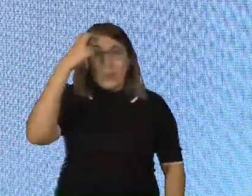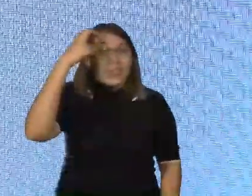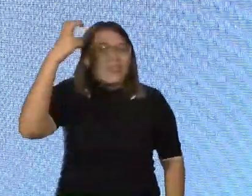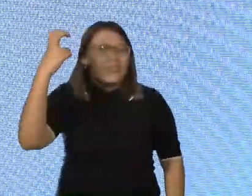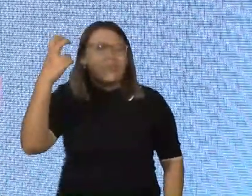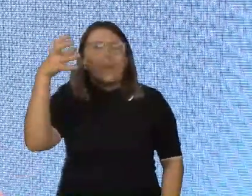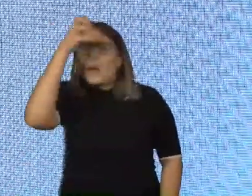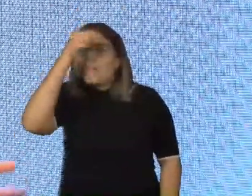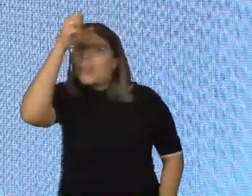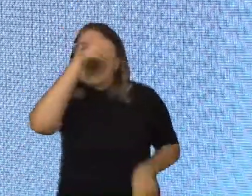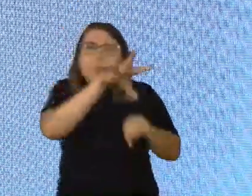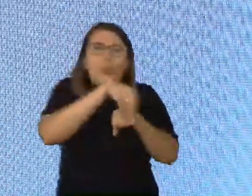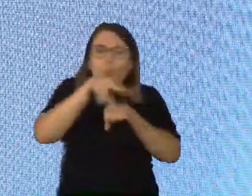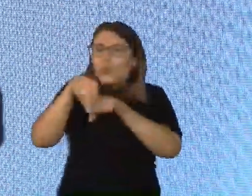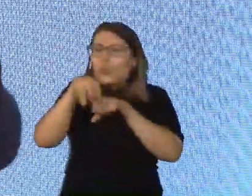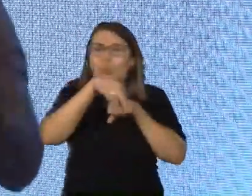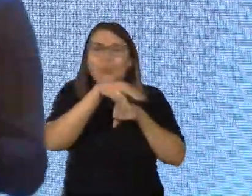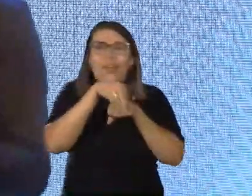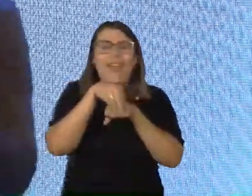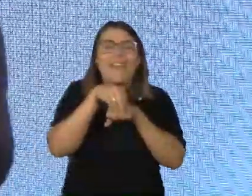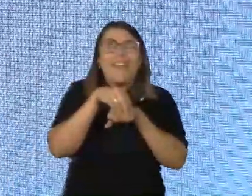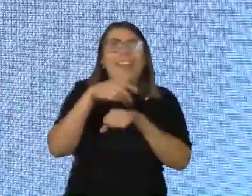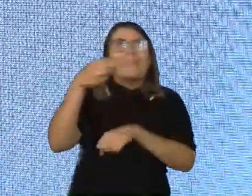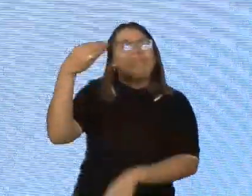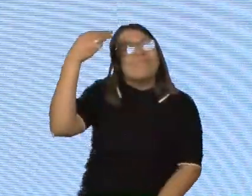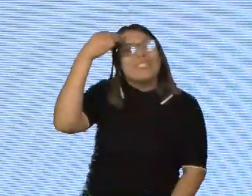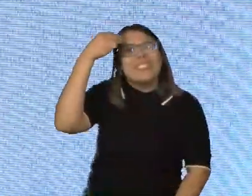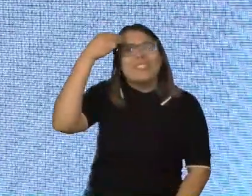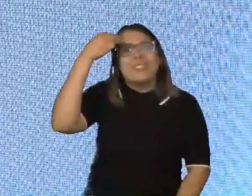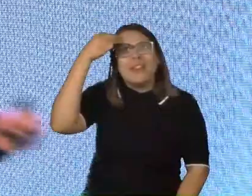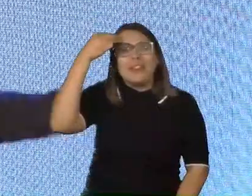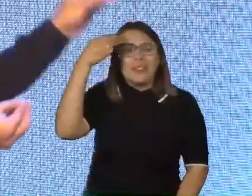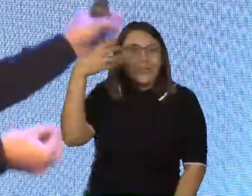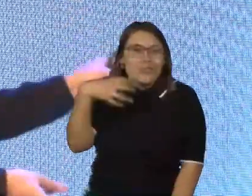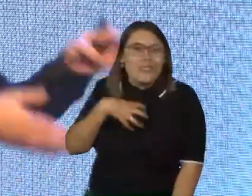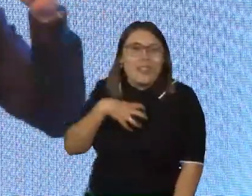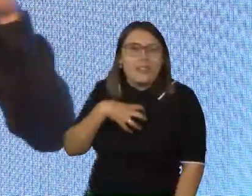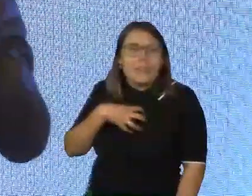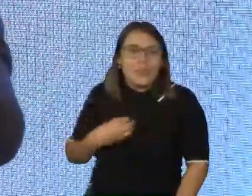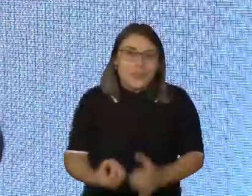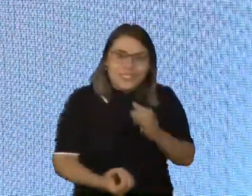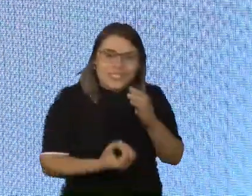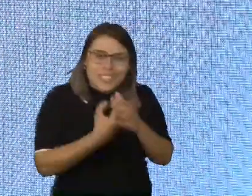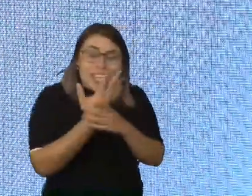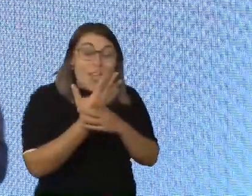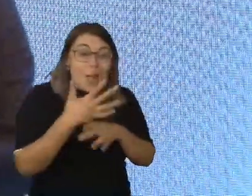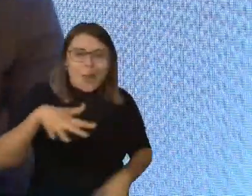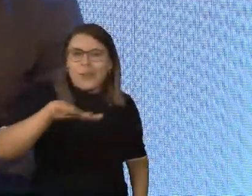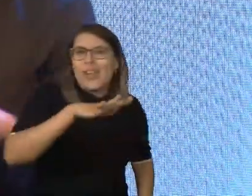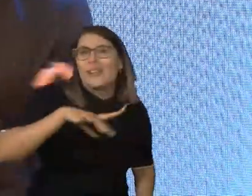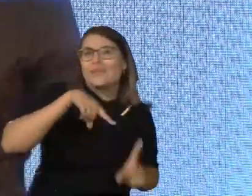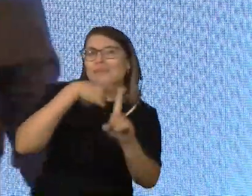aprender, um dia após o outro. É aquela mente, aquela pessoa que tem um mindset, onde ela cria ambientes positivos para